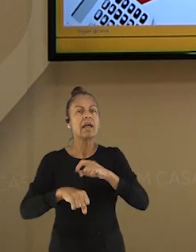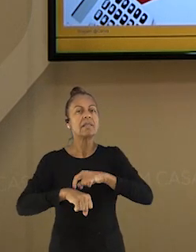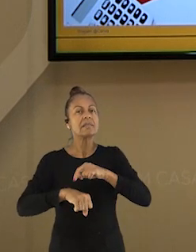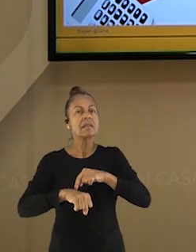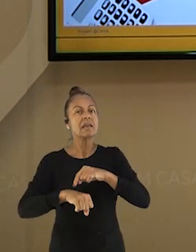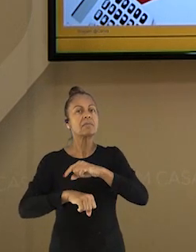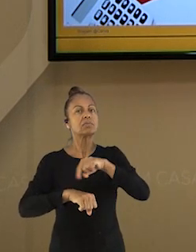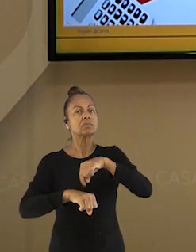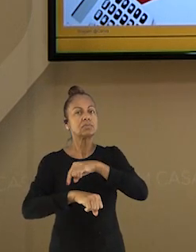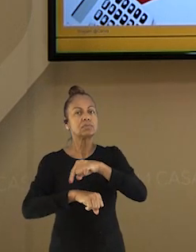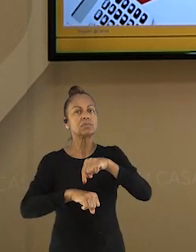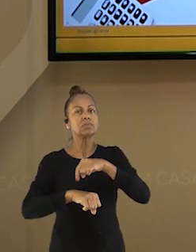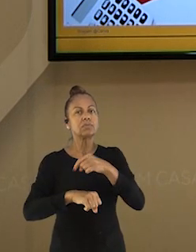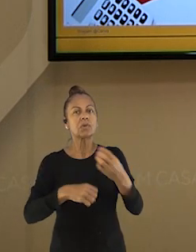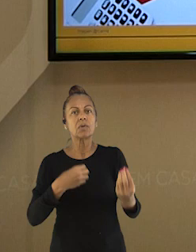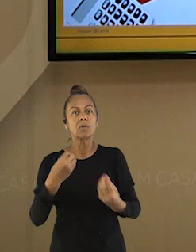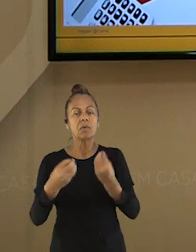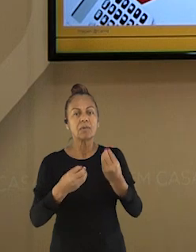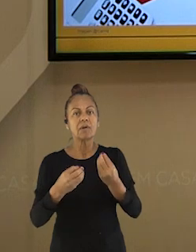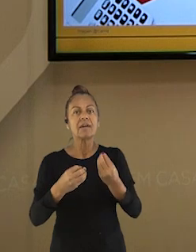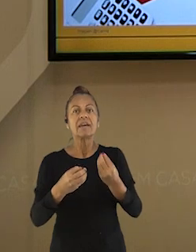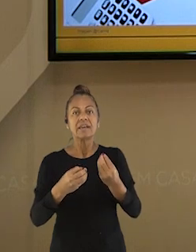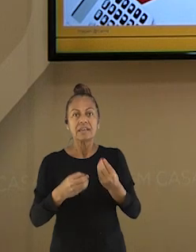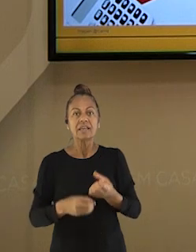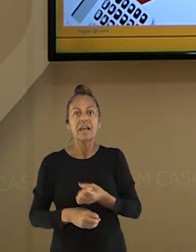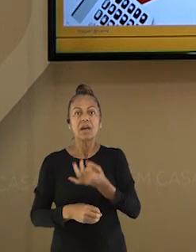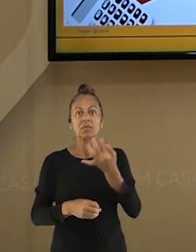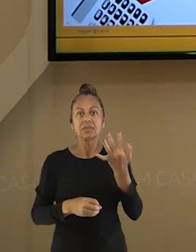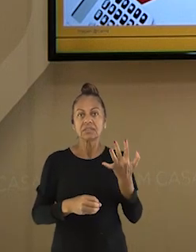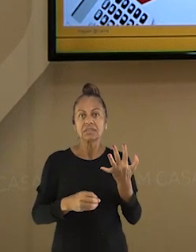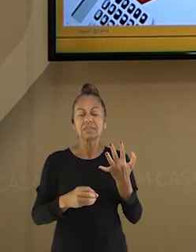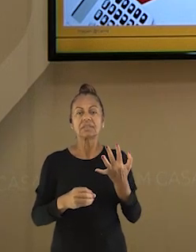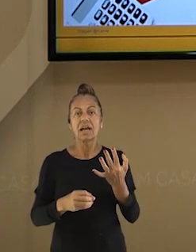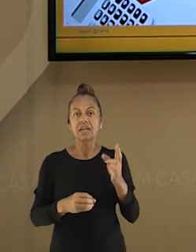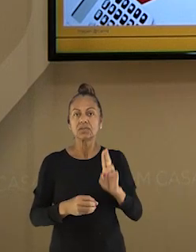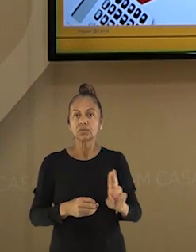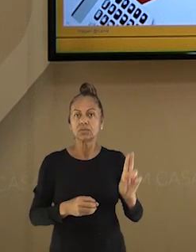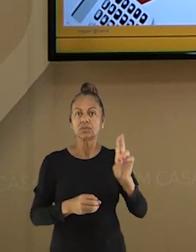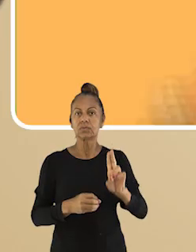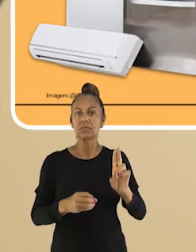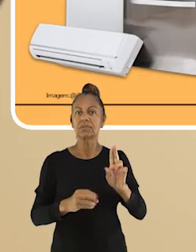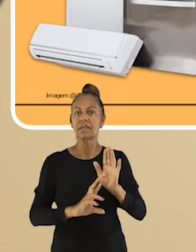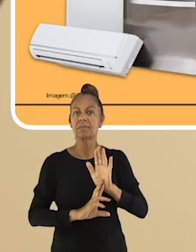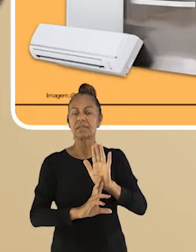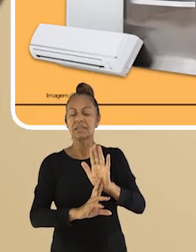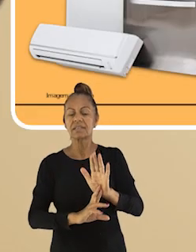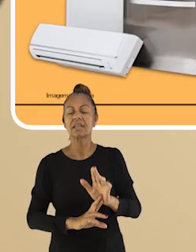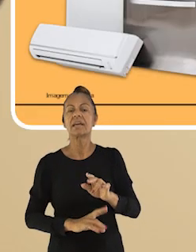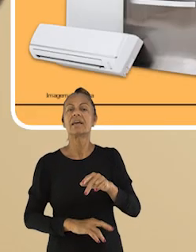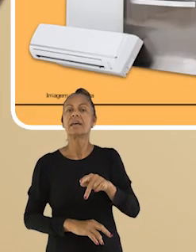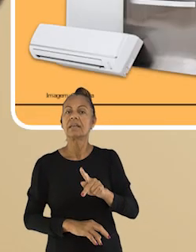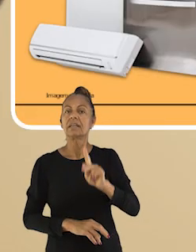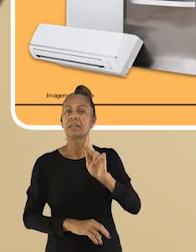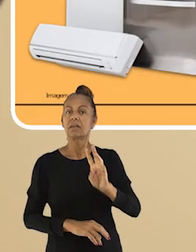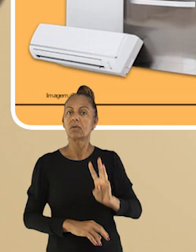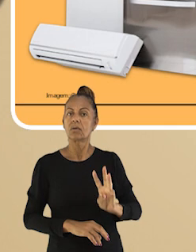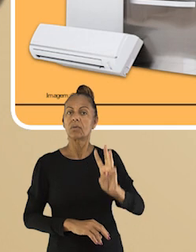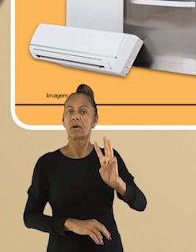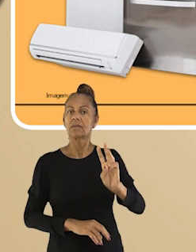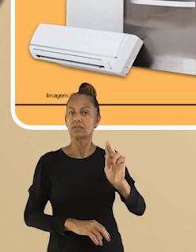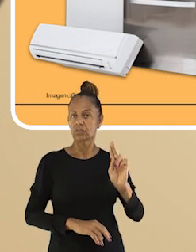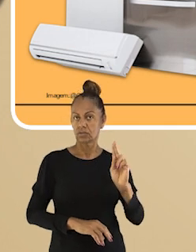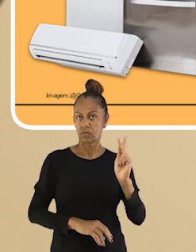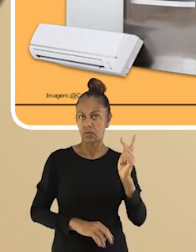o consumo de eletricidade é representado pelo kilowatt-hora. Em nosso cotidiano,